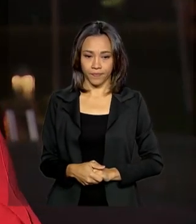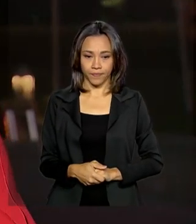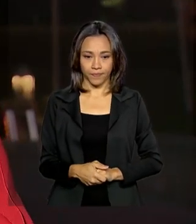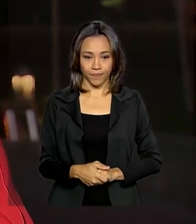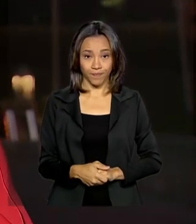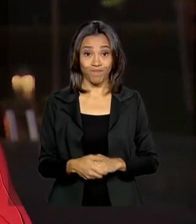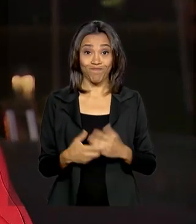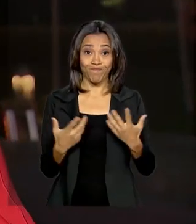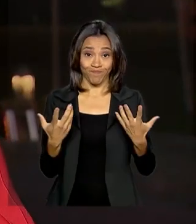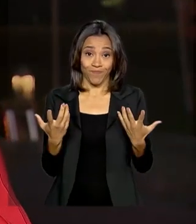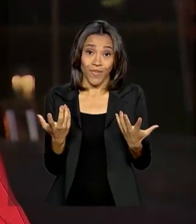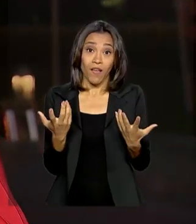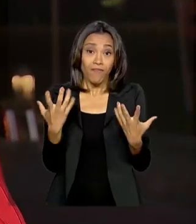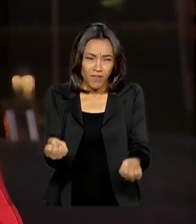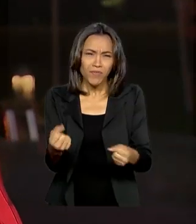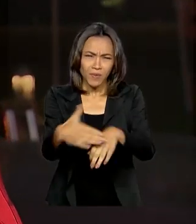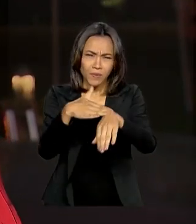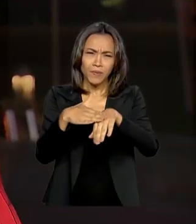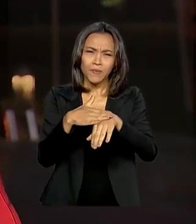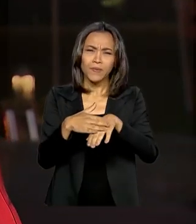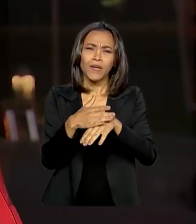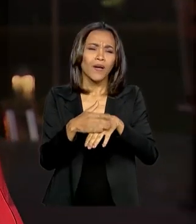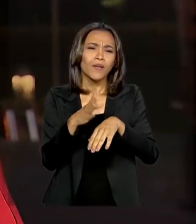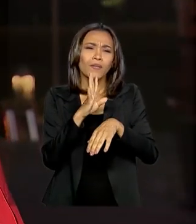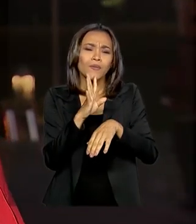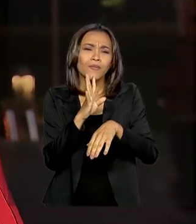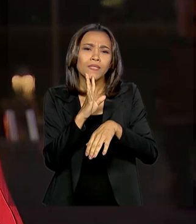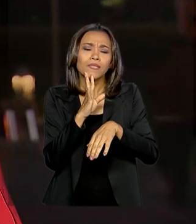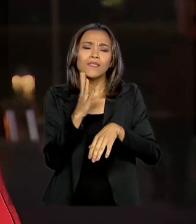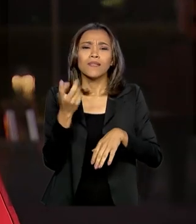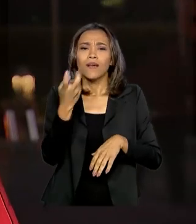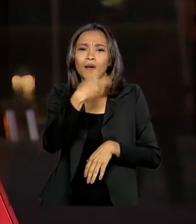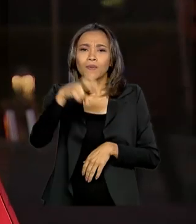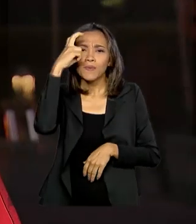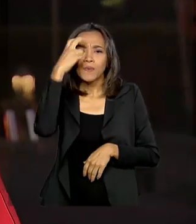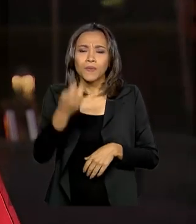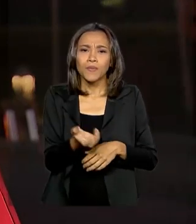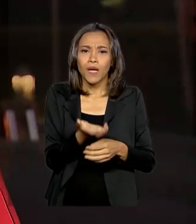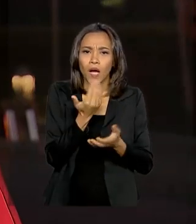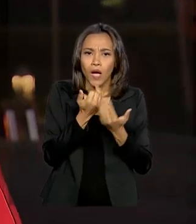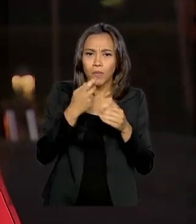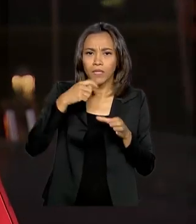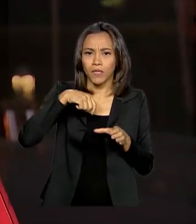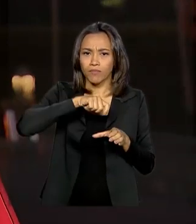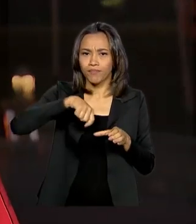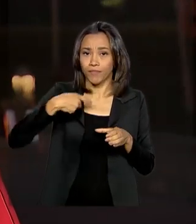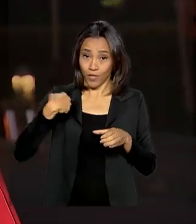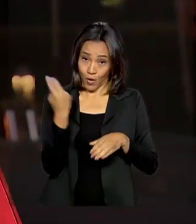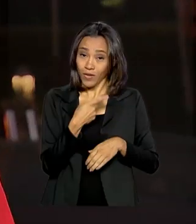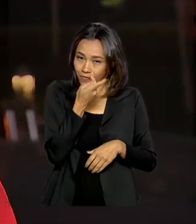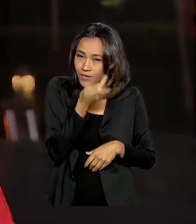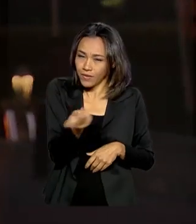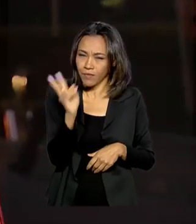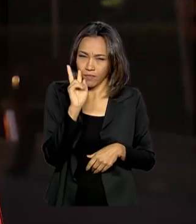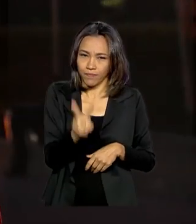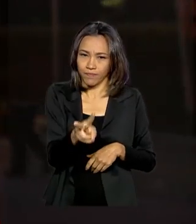Nós vamos conhecer um pouquinho da cultura, dos sabores aqui da culinária indiana. Visitamos um mercado. Acompanhe.